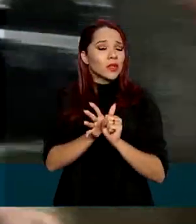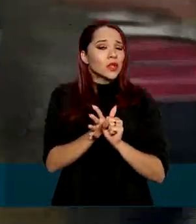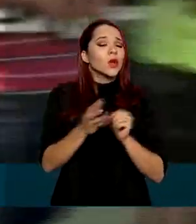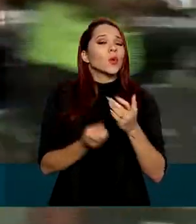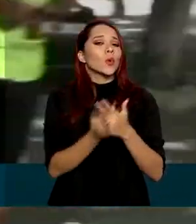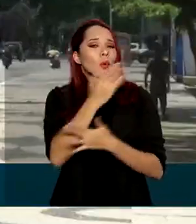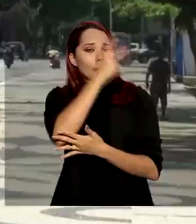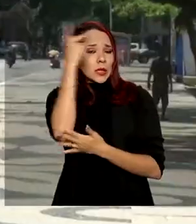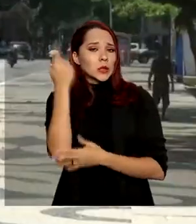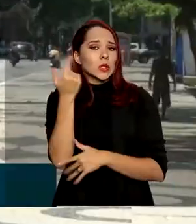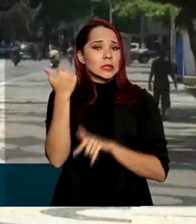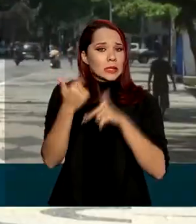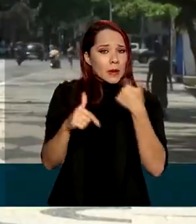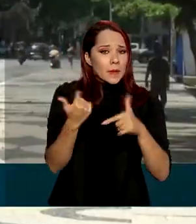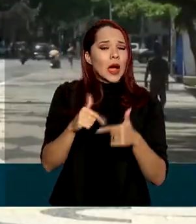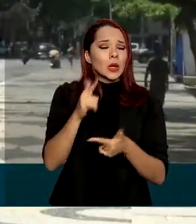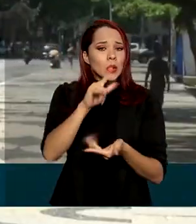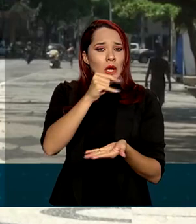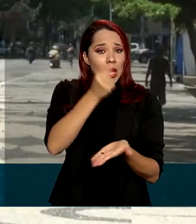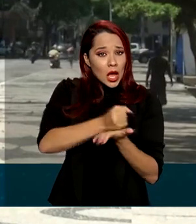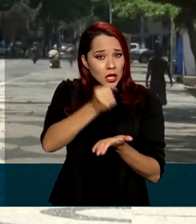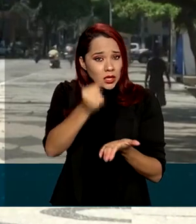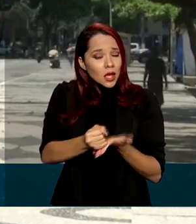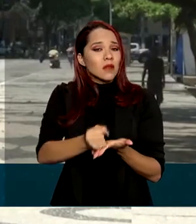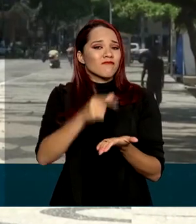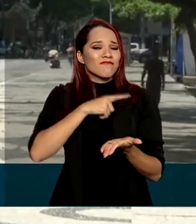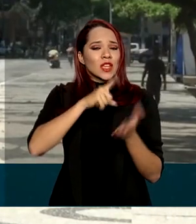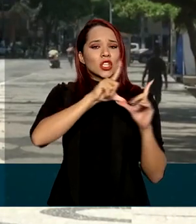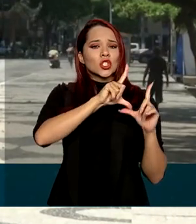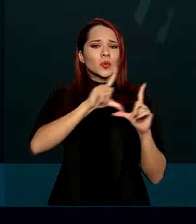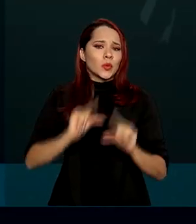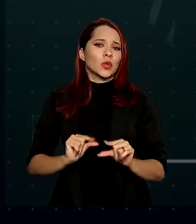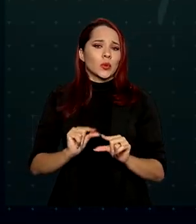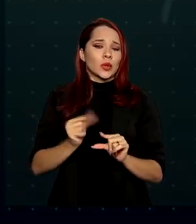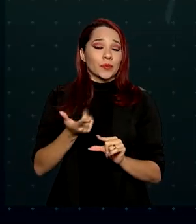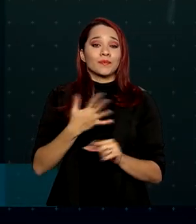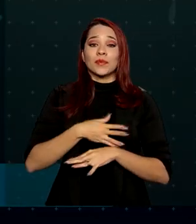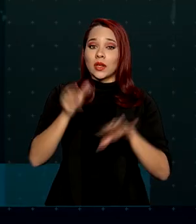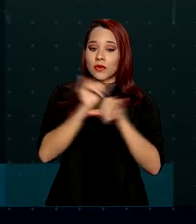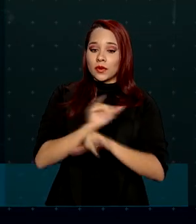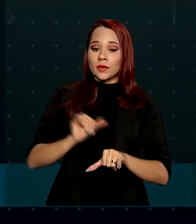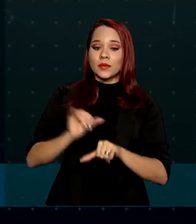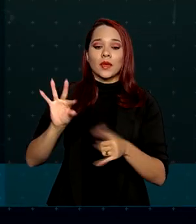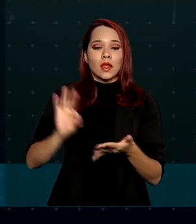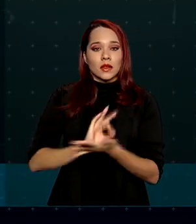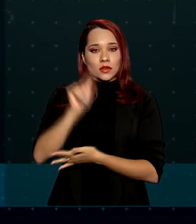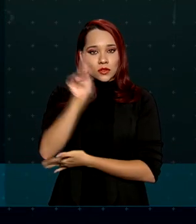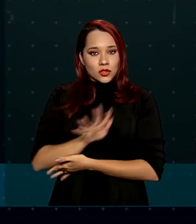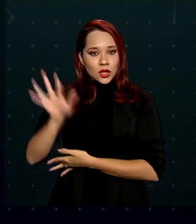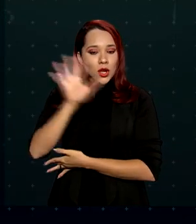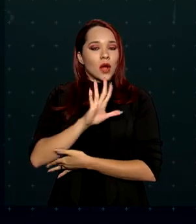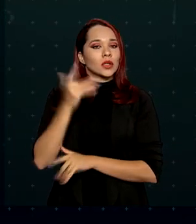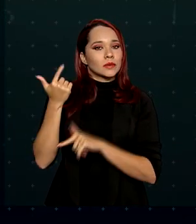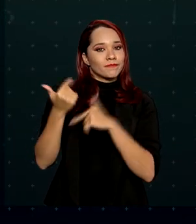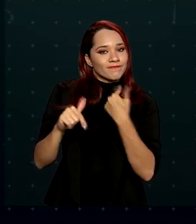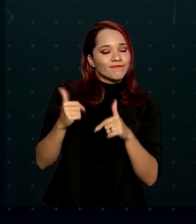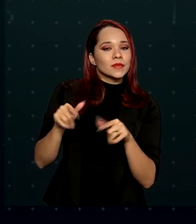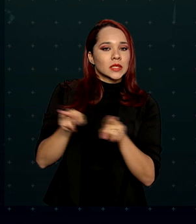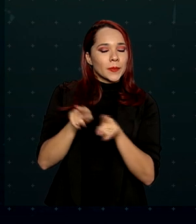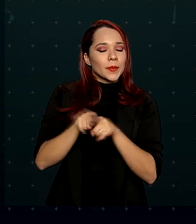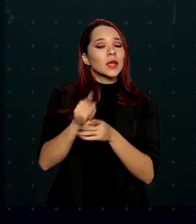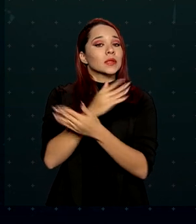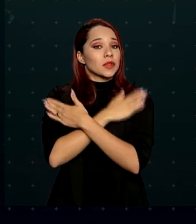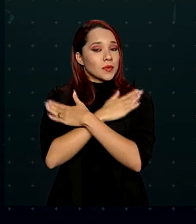pessoas com empregos formais de carteira assinada caiu no Brasil. Dados do Cadastro Geral de Empregados e Desempregados